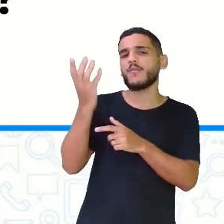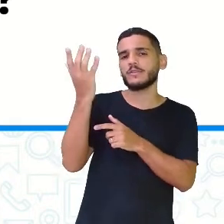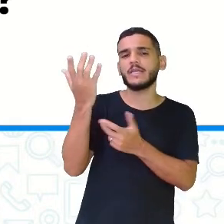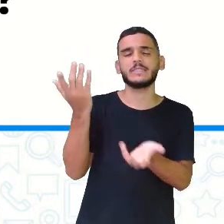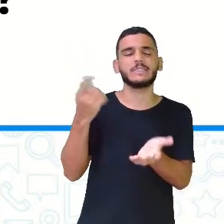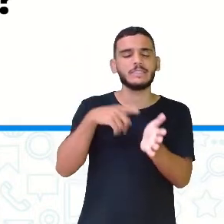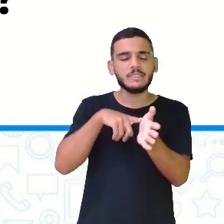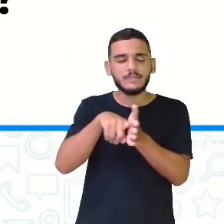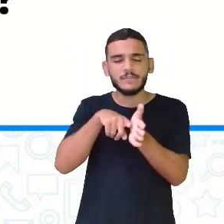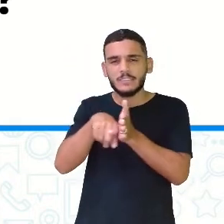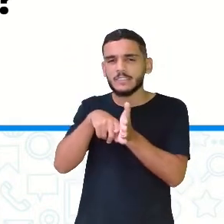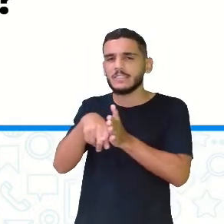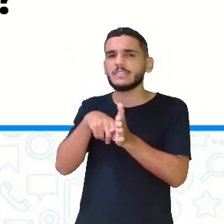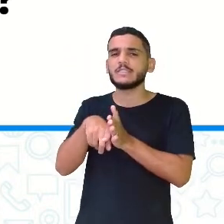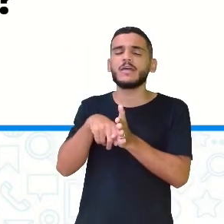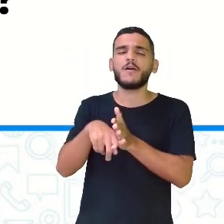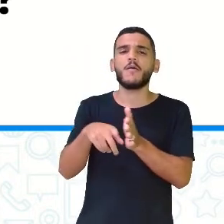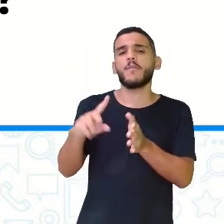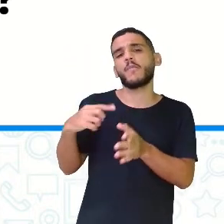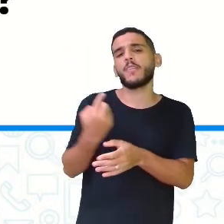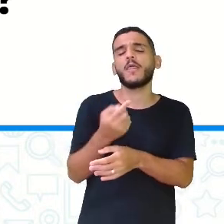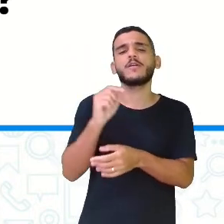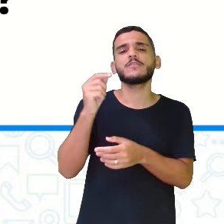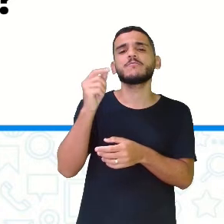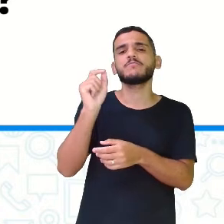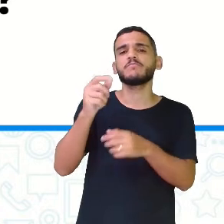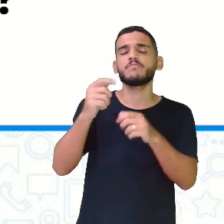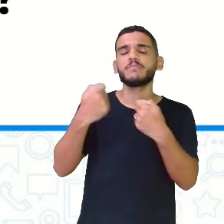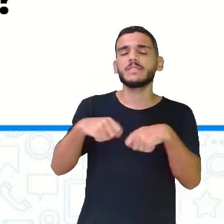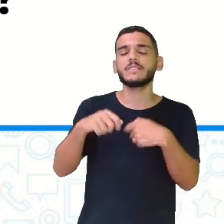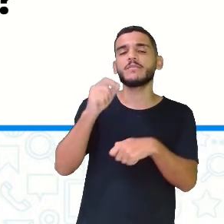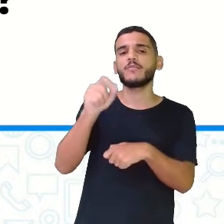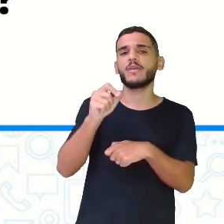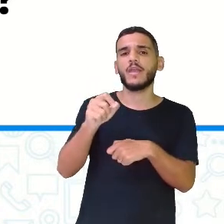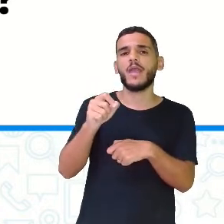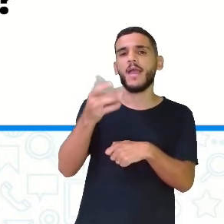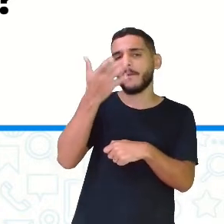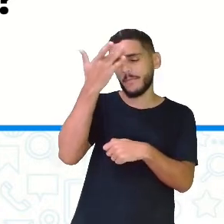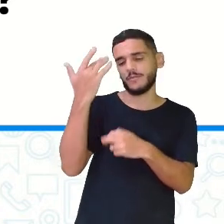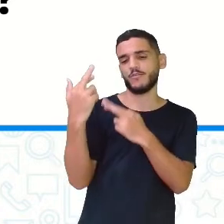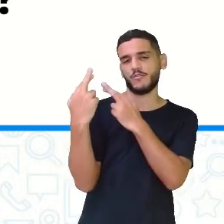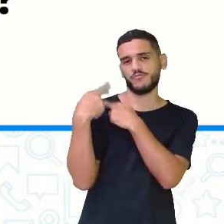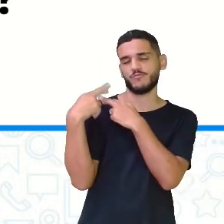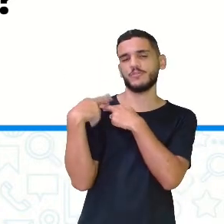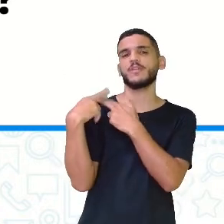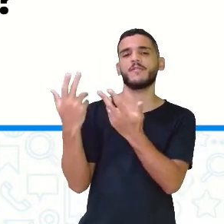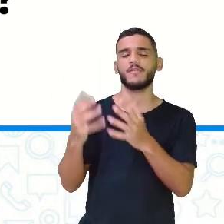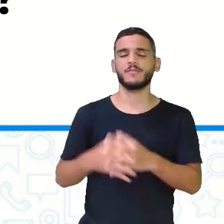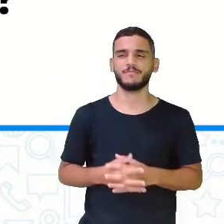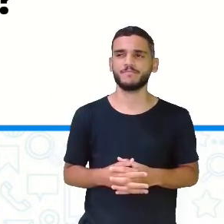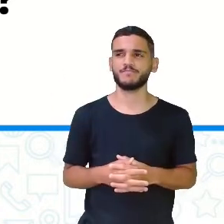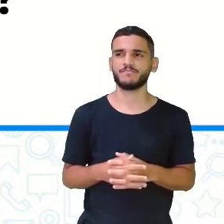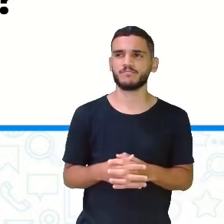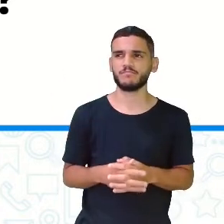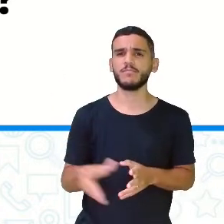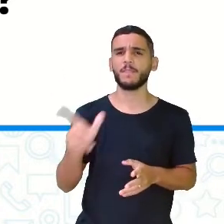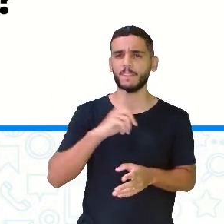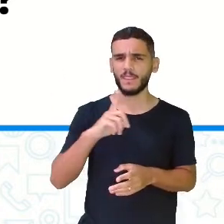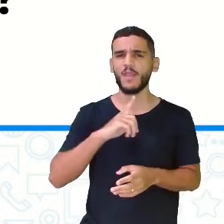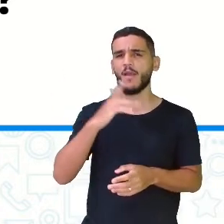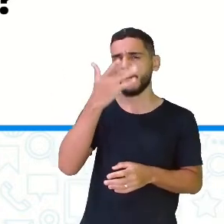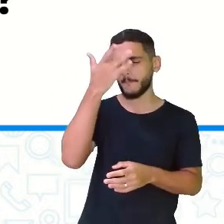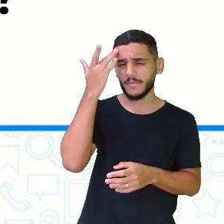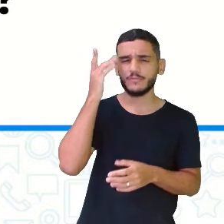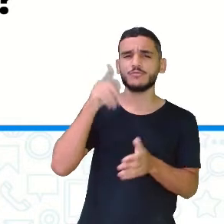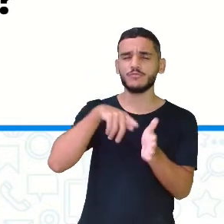investigado, a gente tem que chamar um investigador. Nesse caso, tem alguém investigando.